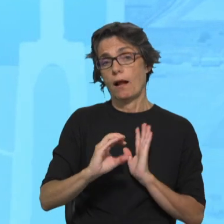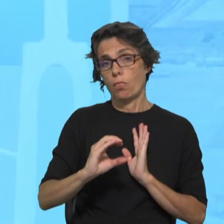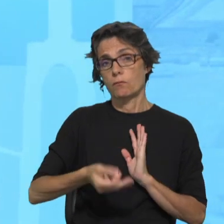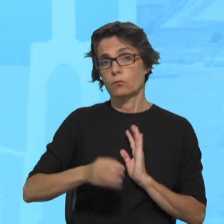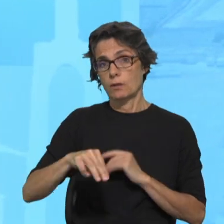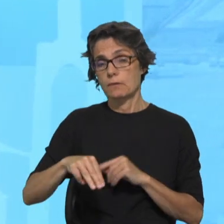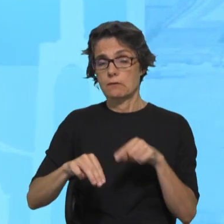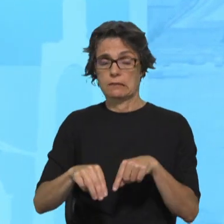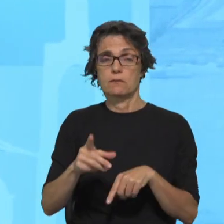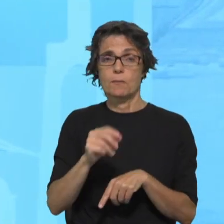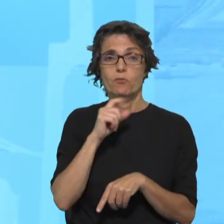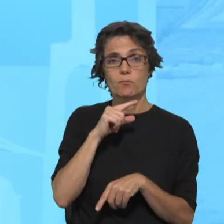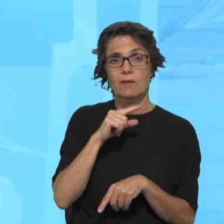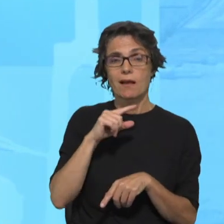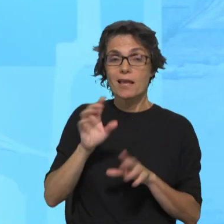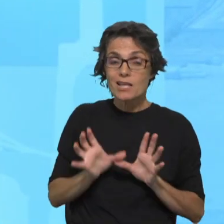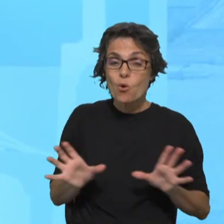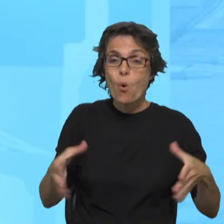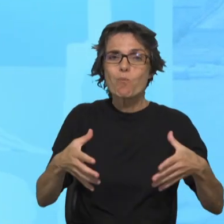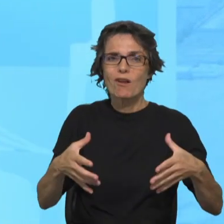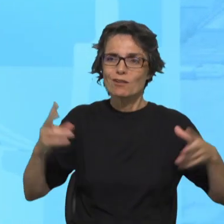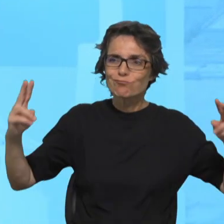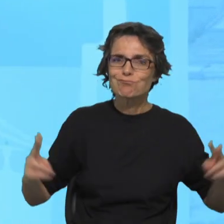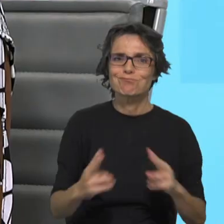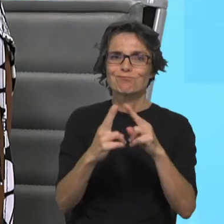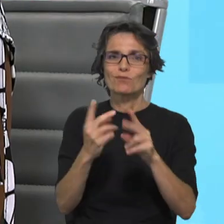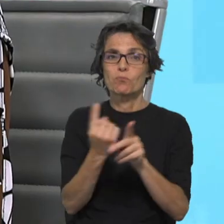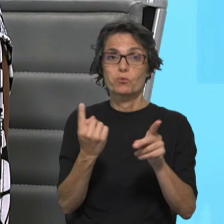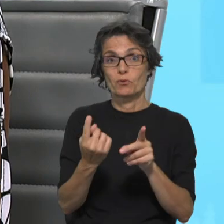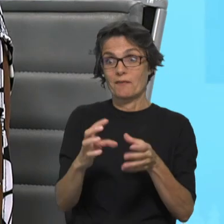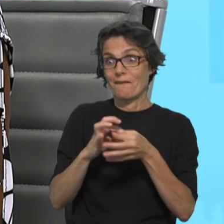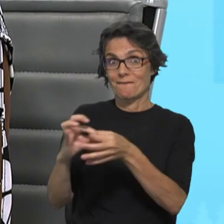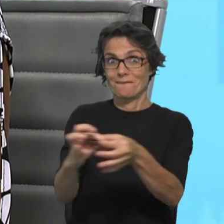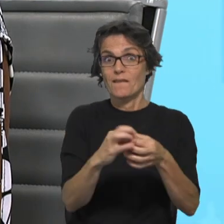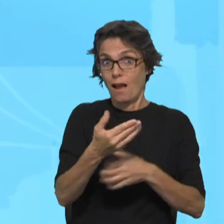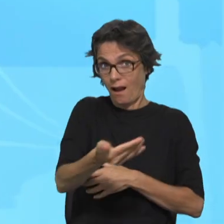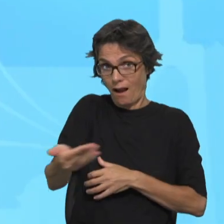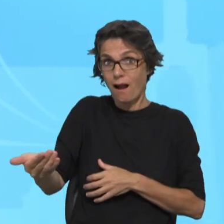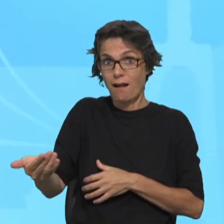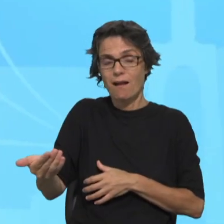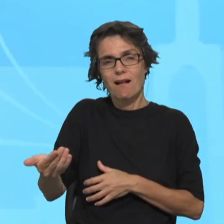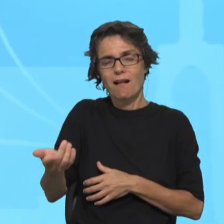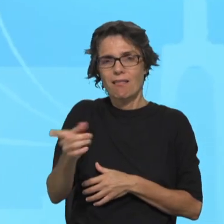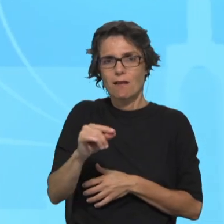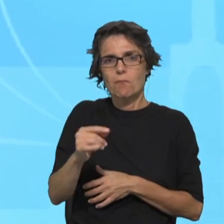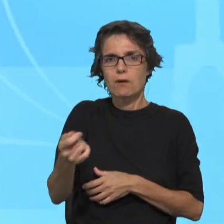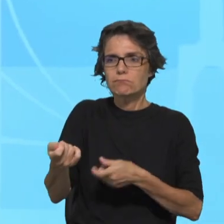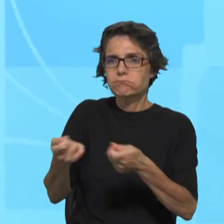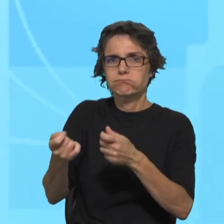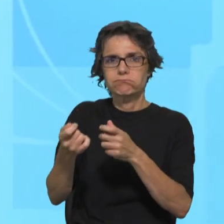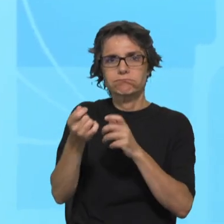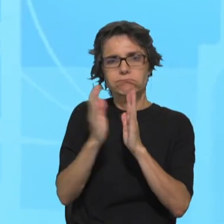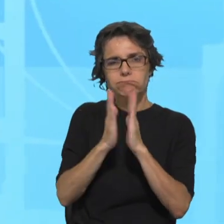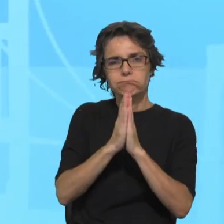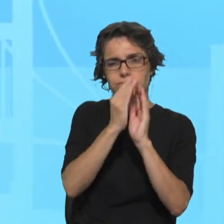reencontrar as comunidades, porque há uma ligação muito próxima, até a nível de dinâmica pastoral, de igreja,